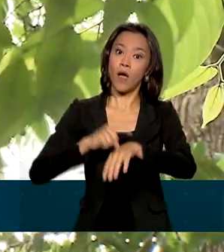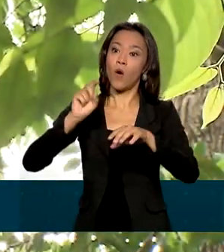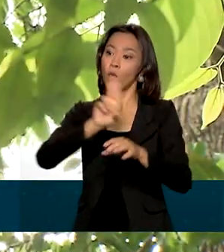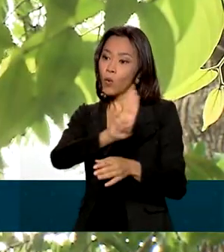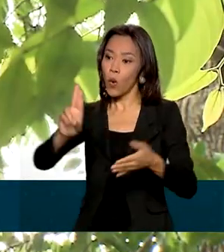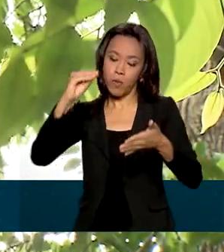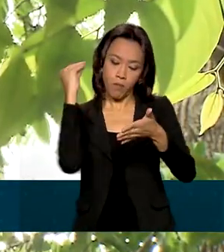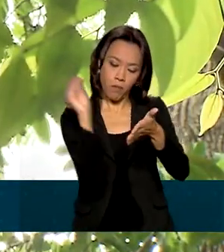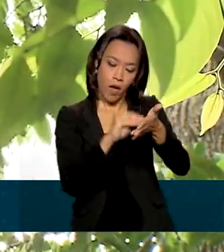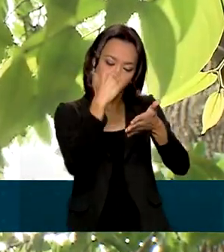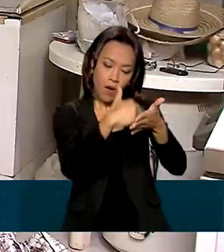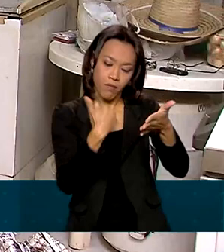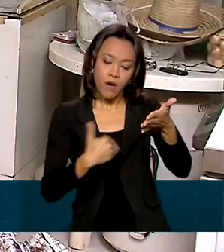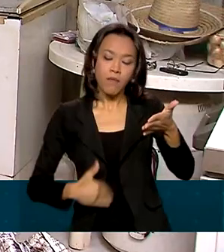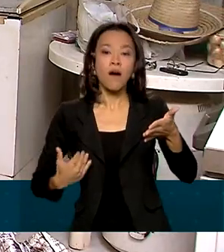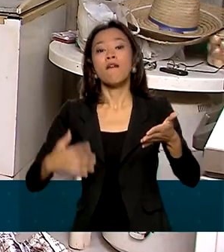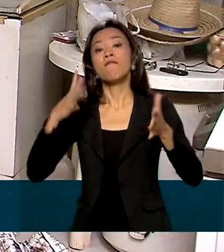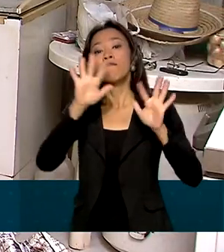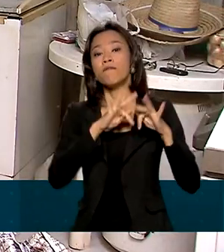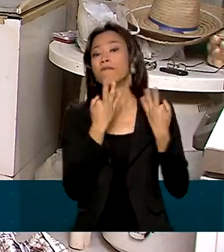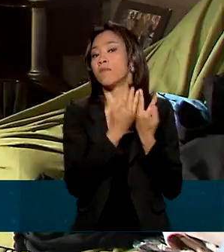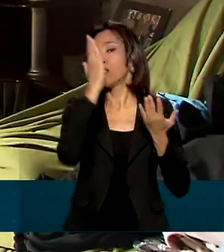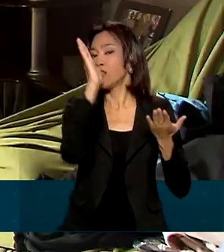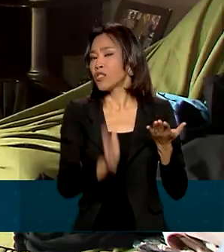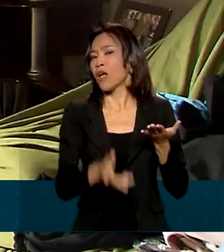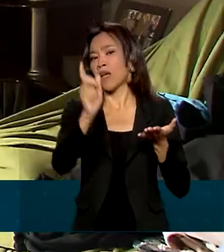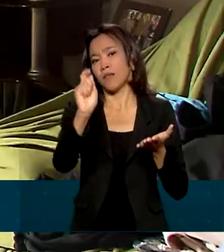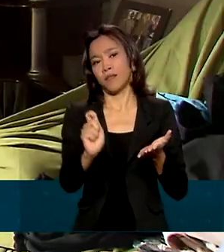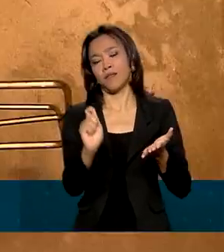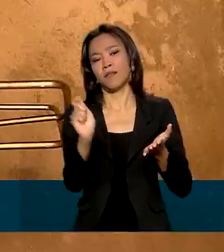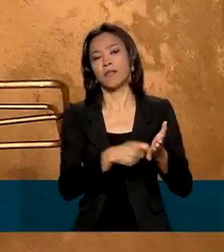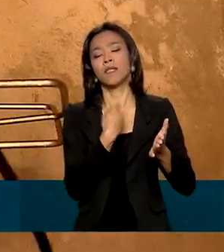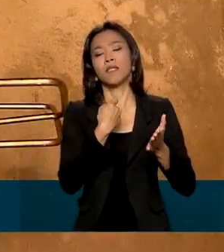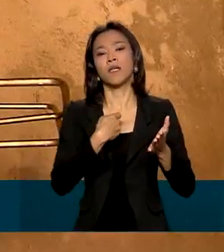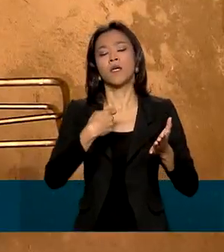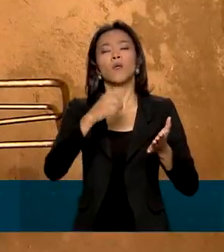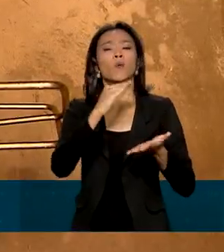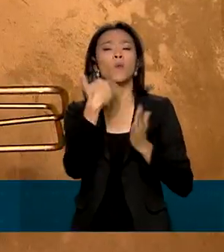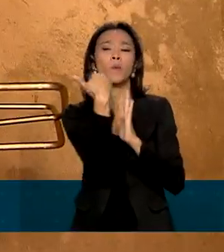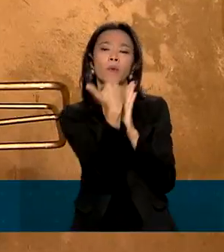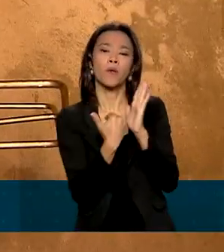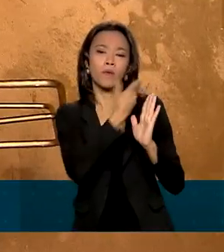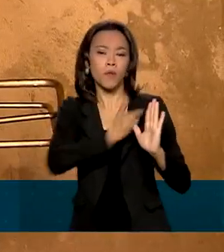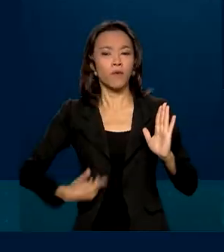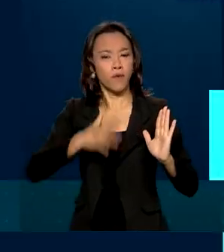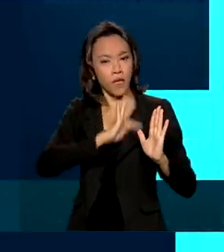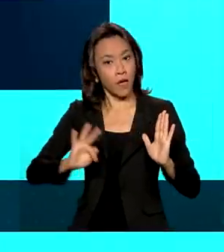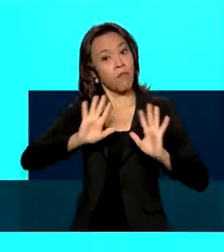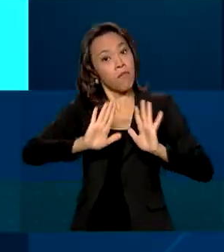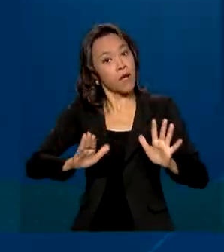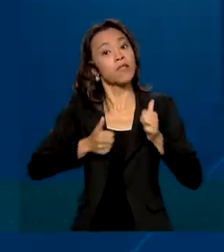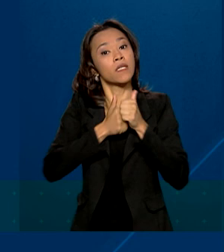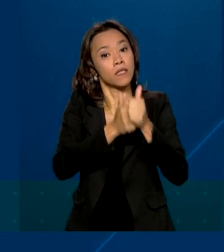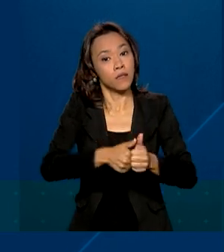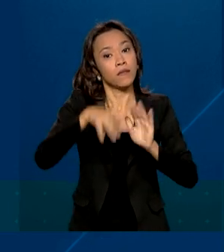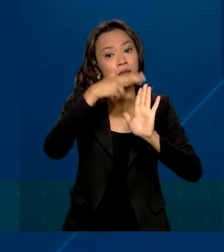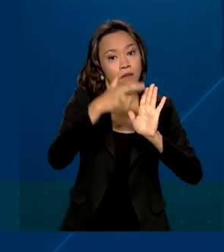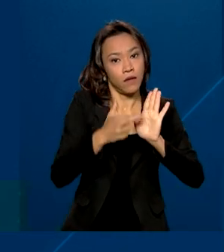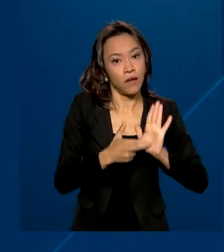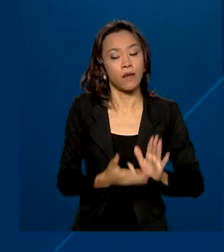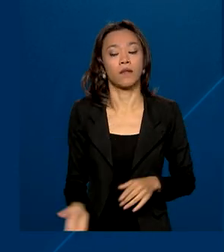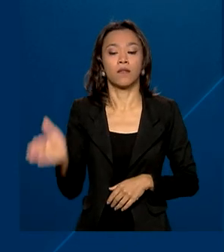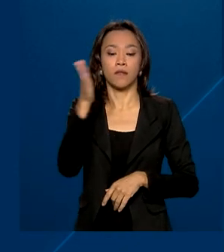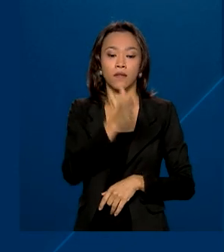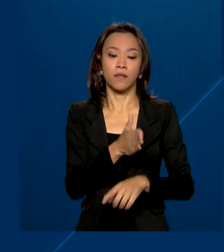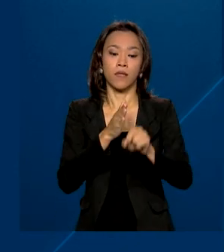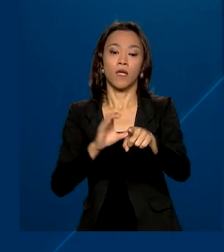para famílias inscritas no cadastro único do governo federal que cumprem os requisitos. Além da inscrição no Cade